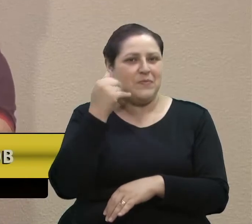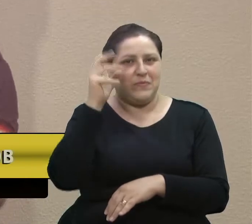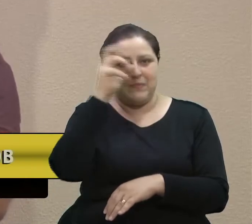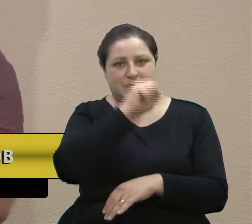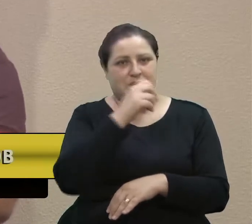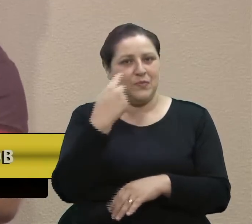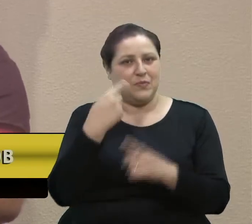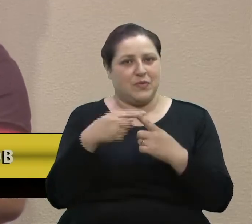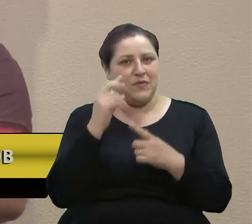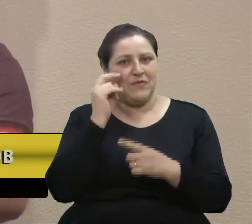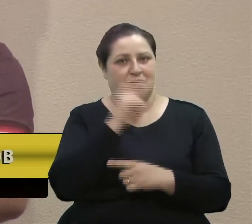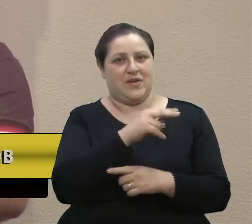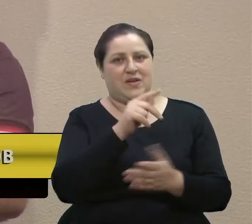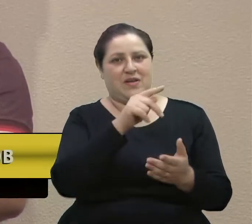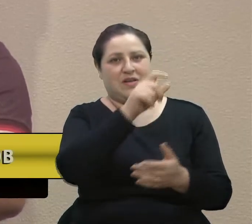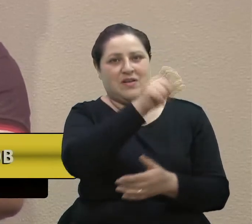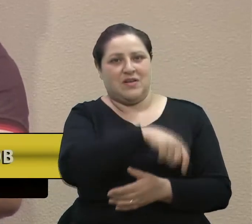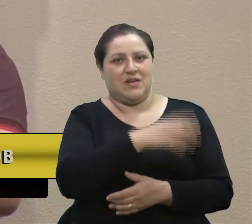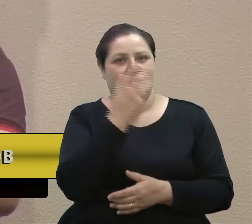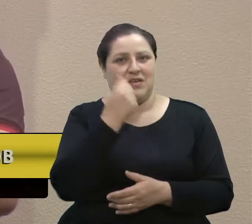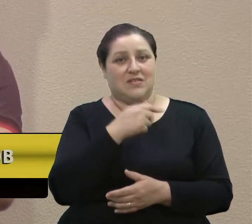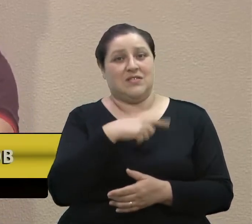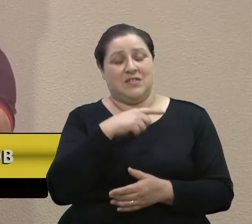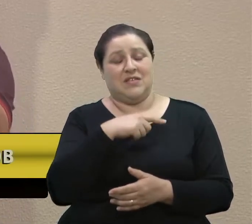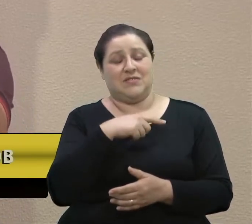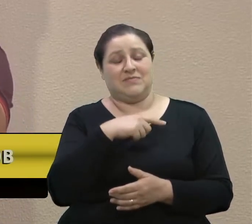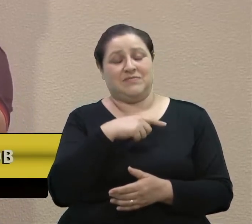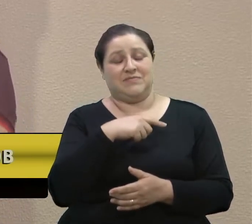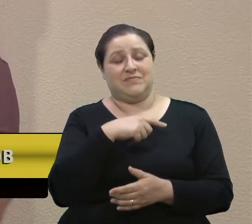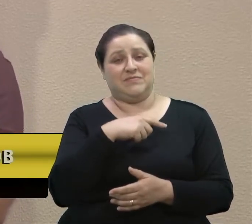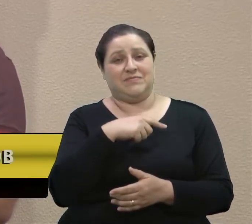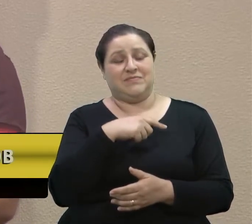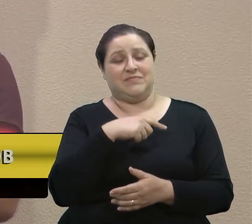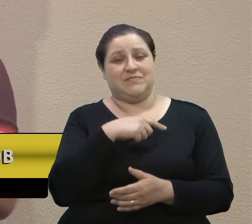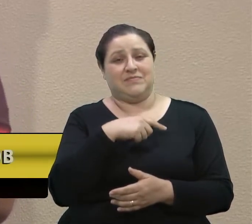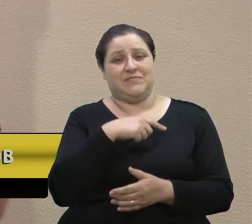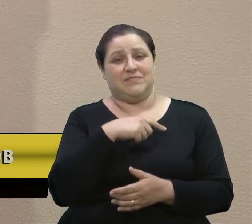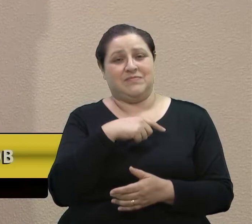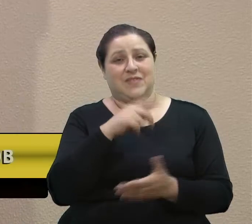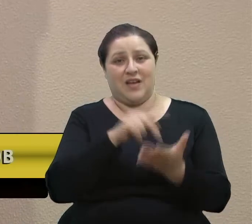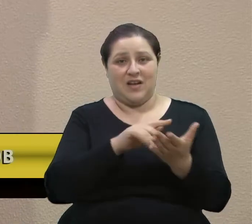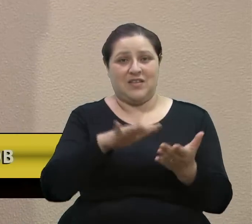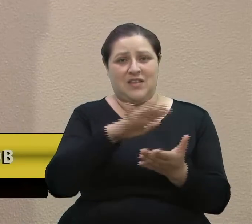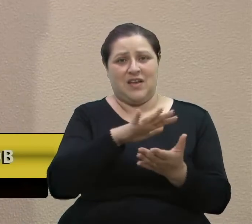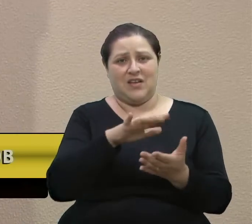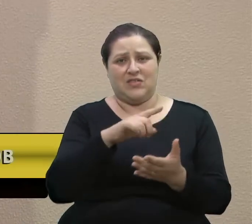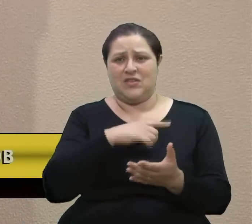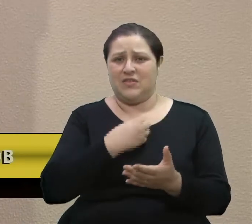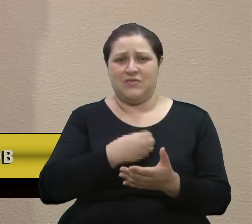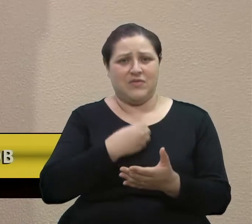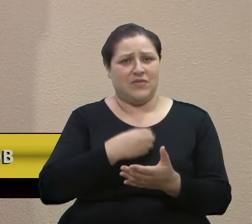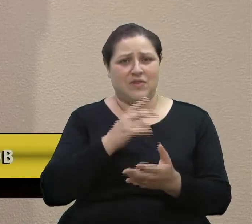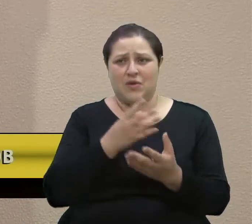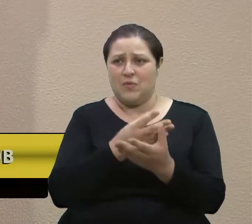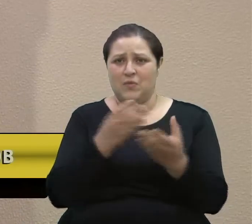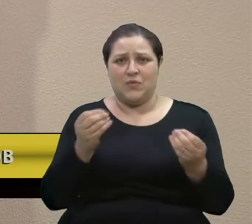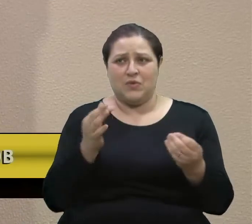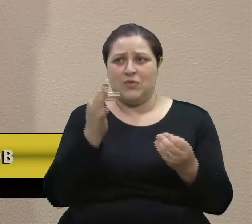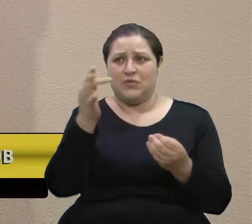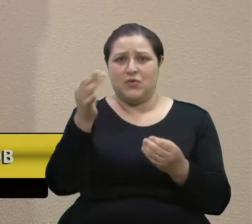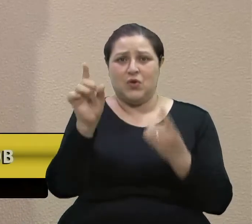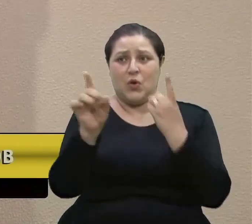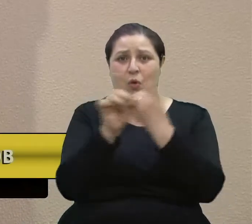realidade que está posta e que isso existe e está na vida e que muitas dessas crianças vão aparecer na vida deles